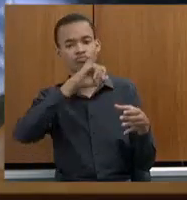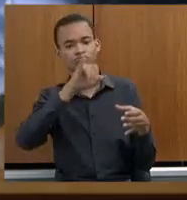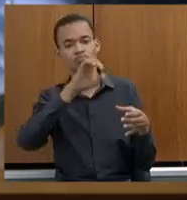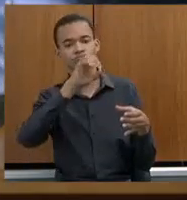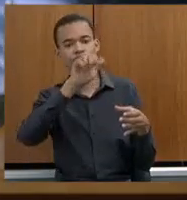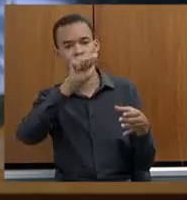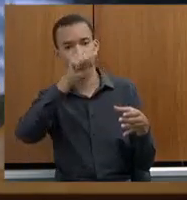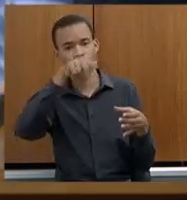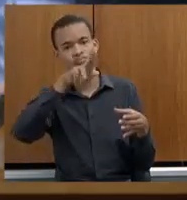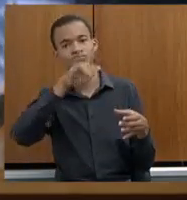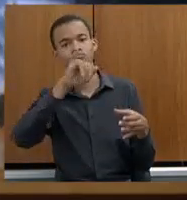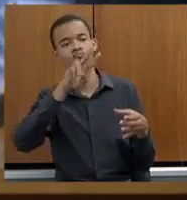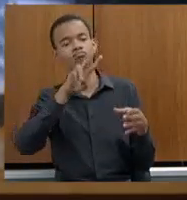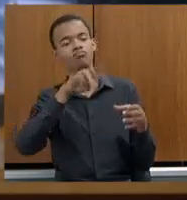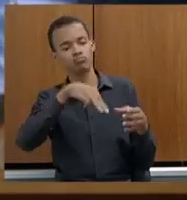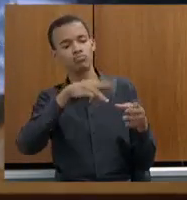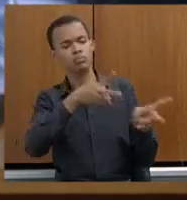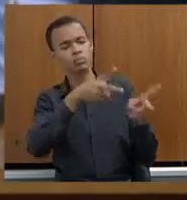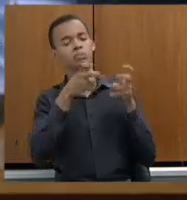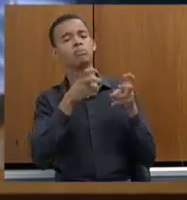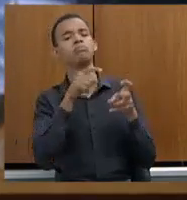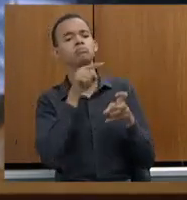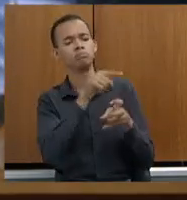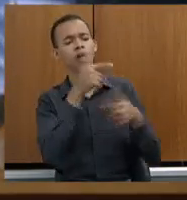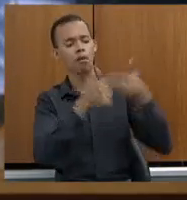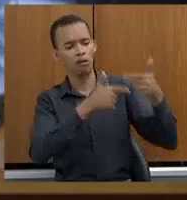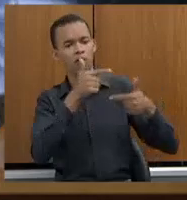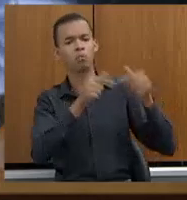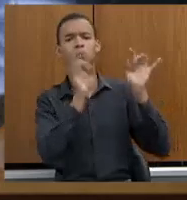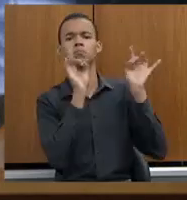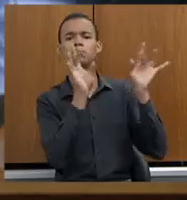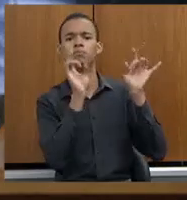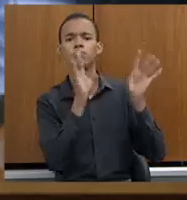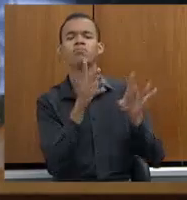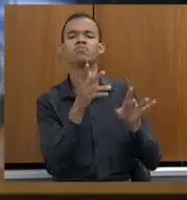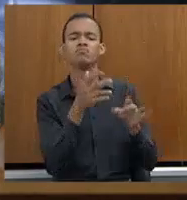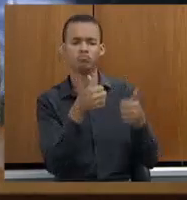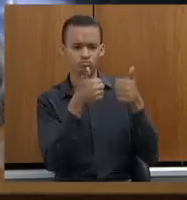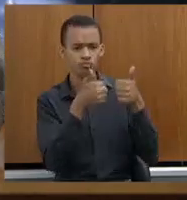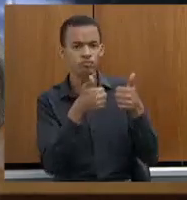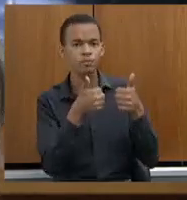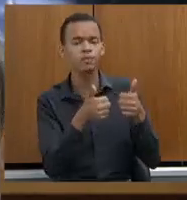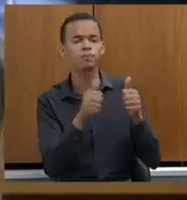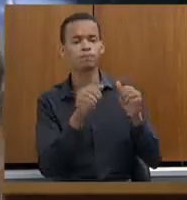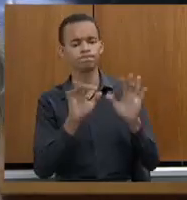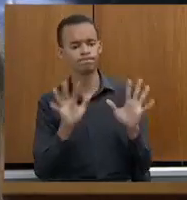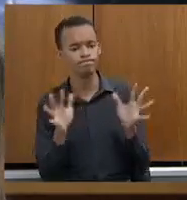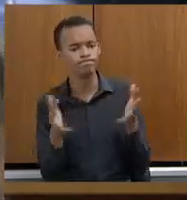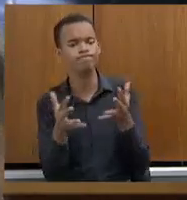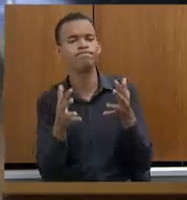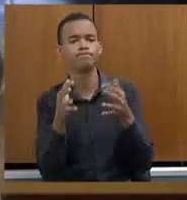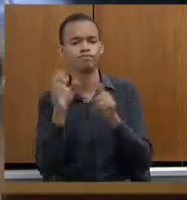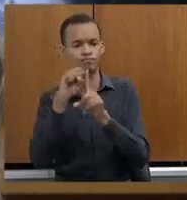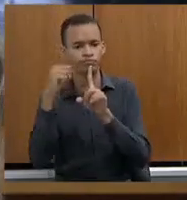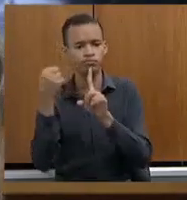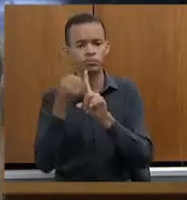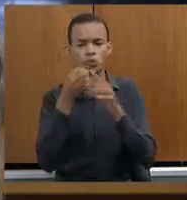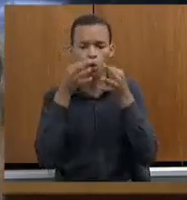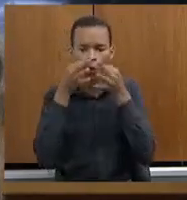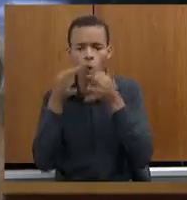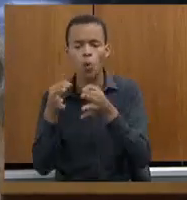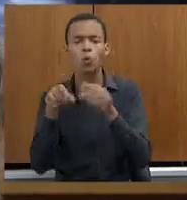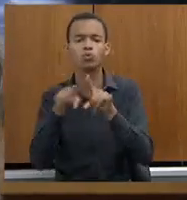senhor seja tão brilhante, tão competente, tão envolvido e tão preocupado com a Polícia